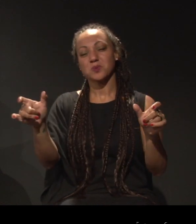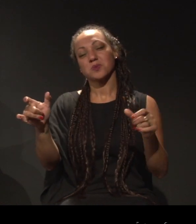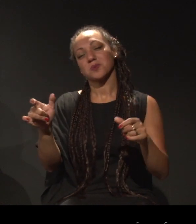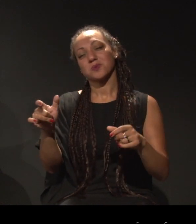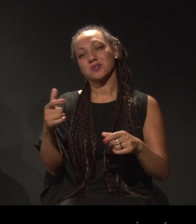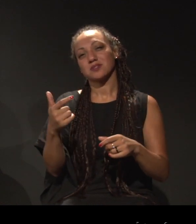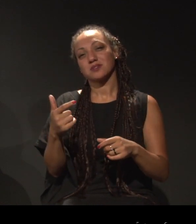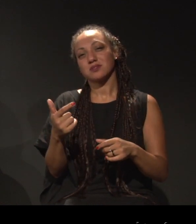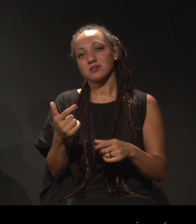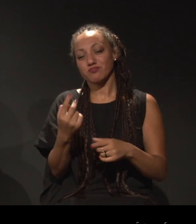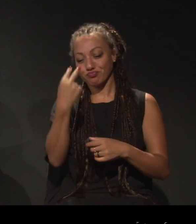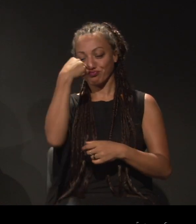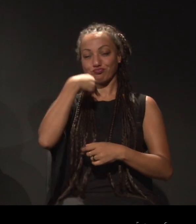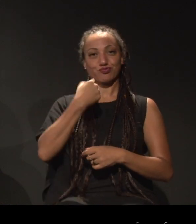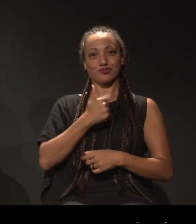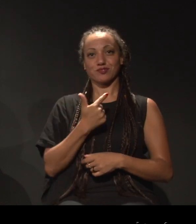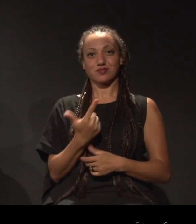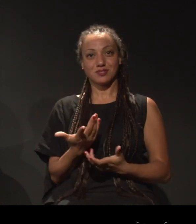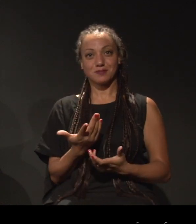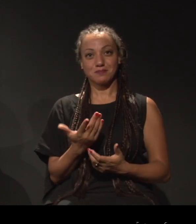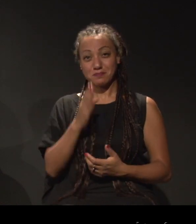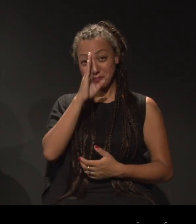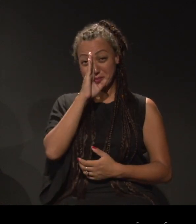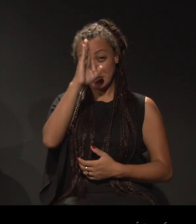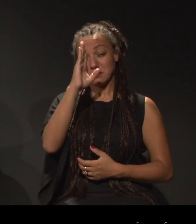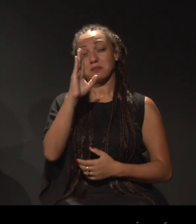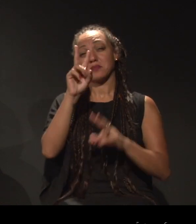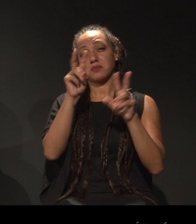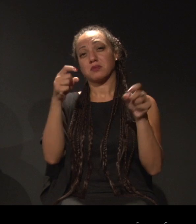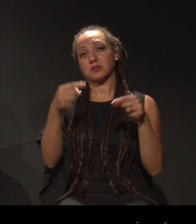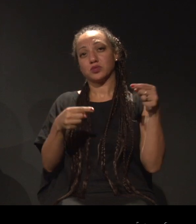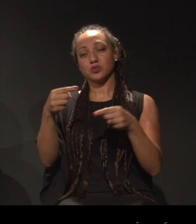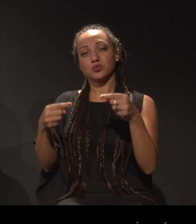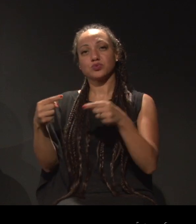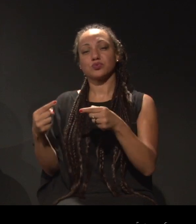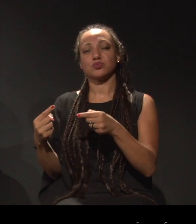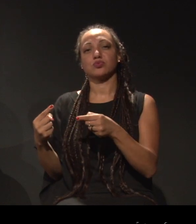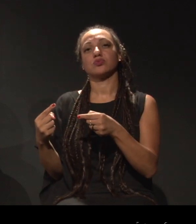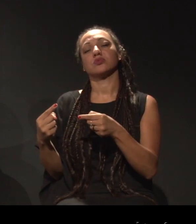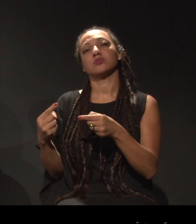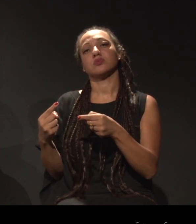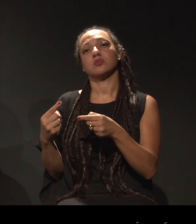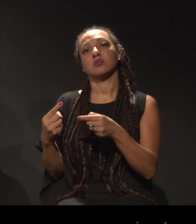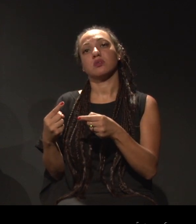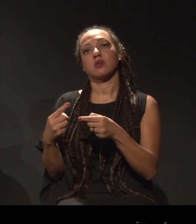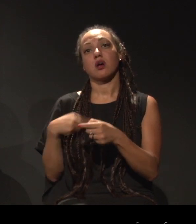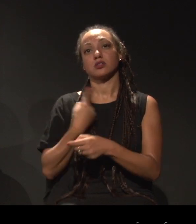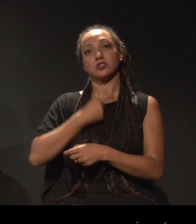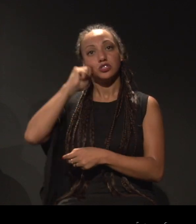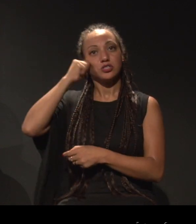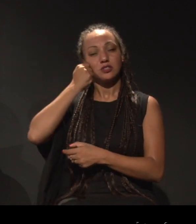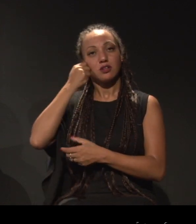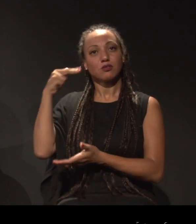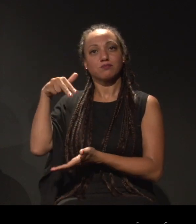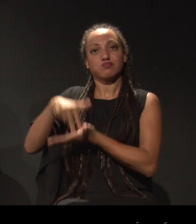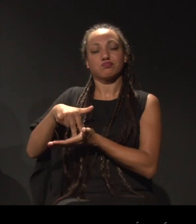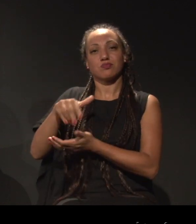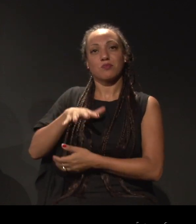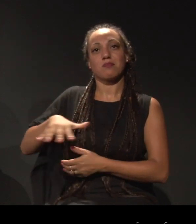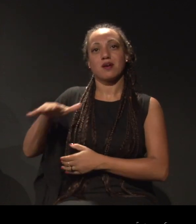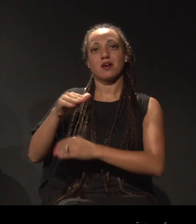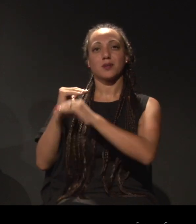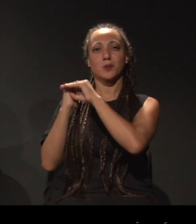principalmente, quando a gente tem discutido a nossa presença em um circuito que se quer,